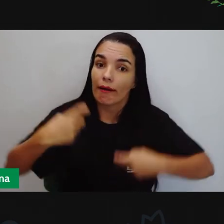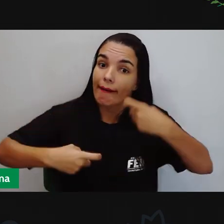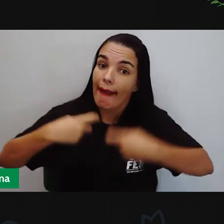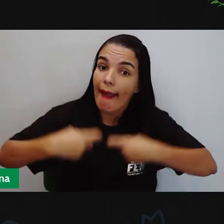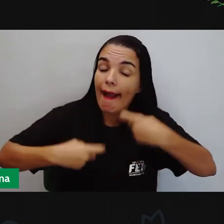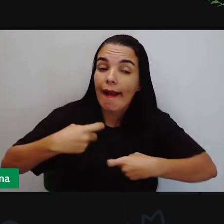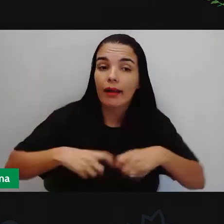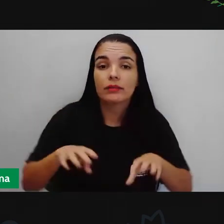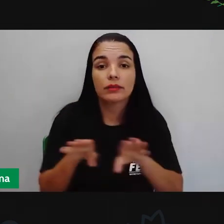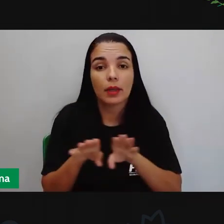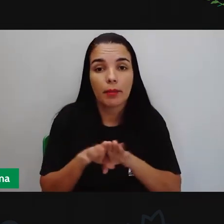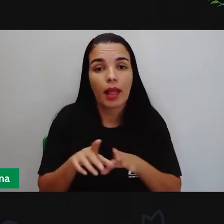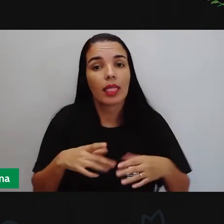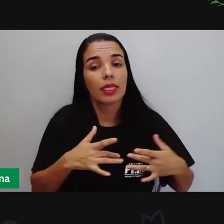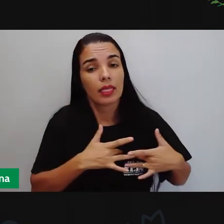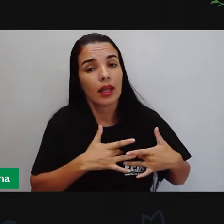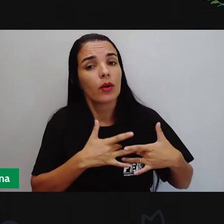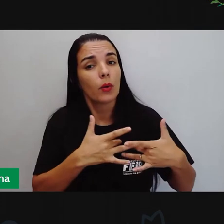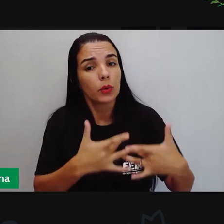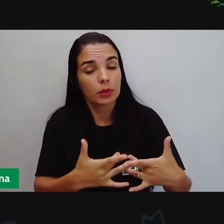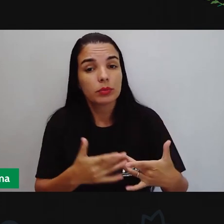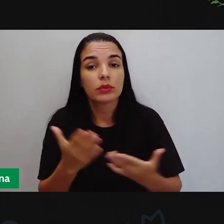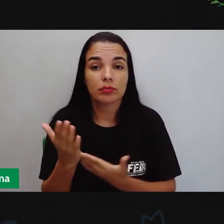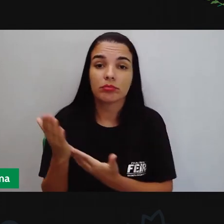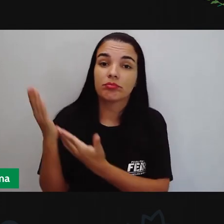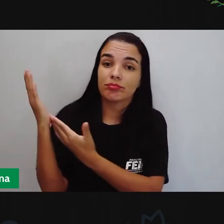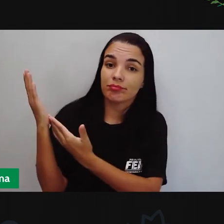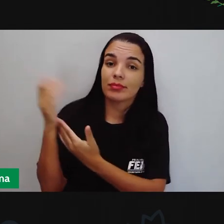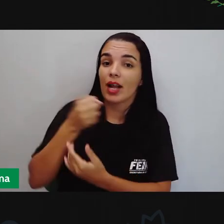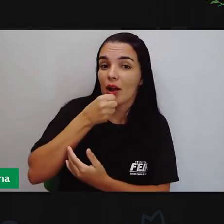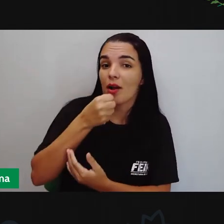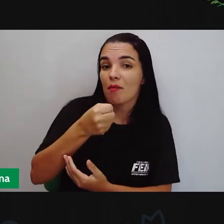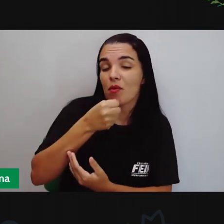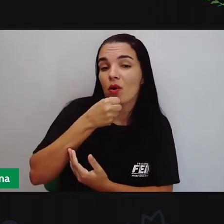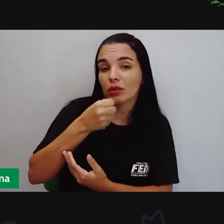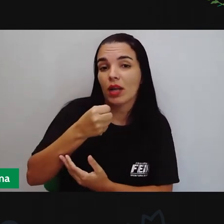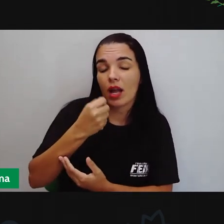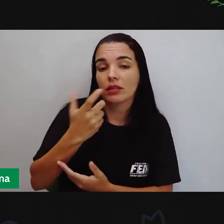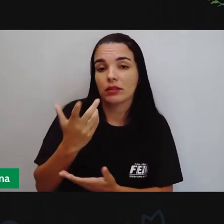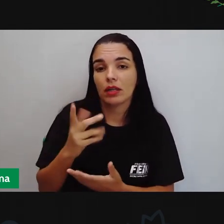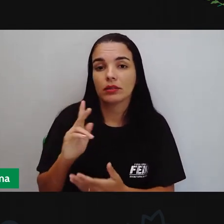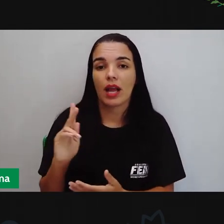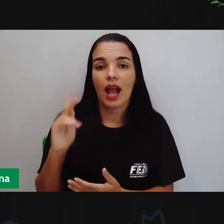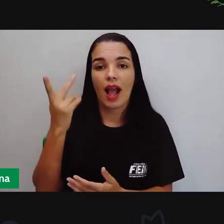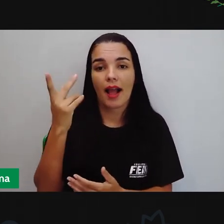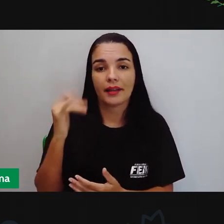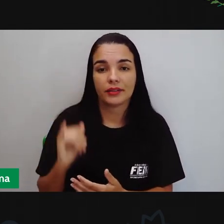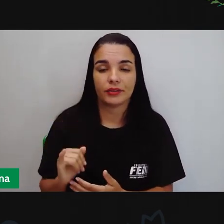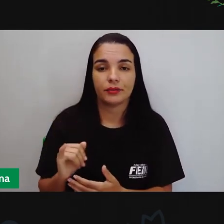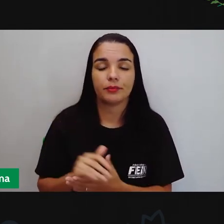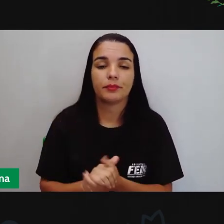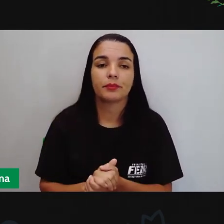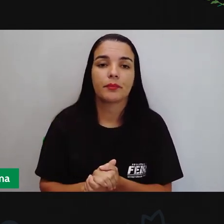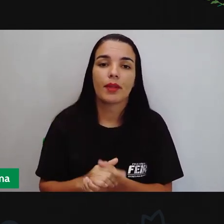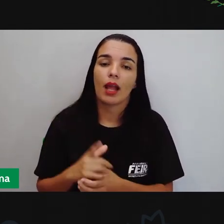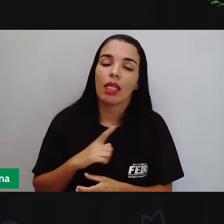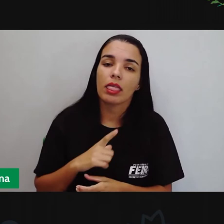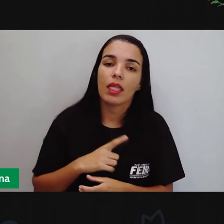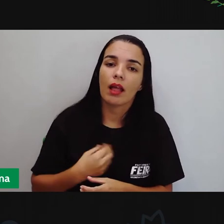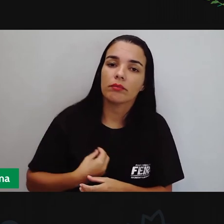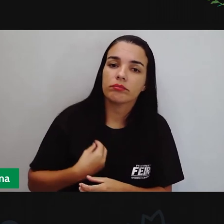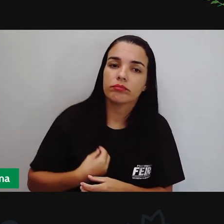eles também trazem suas contribuições, como é o caso aí dessa reportagem sobre os haitianos, onde eles hoje